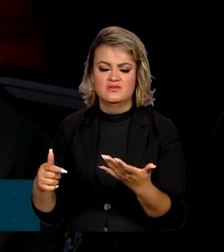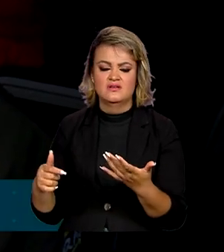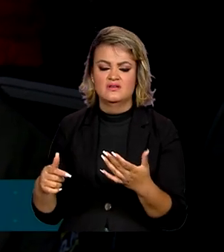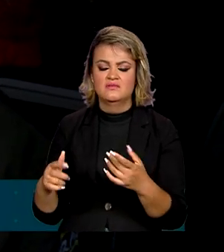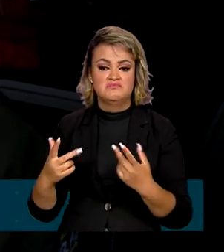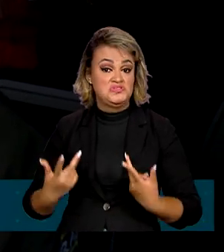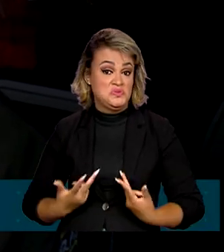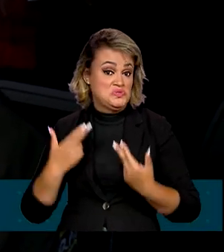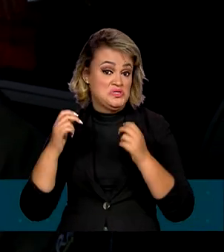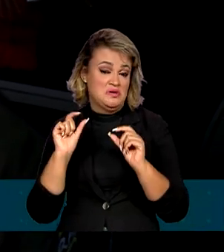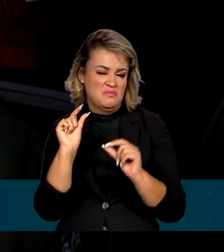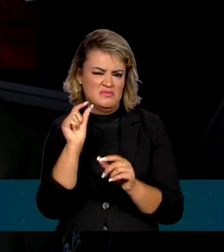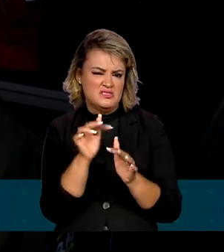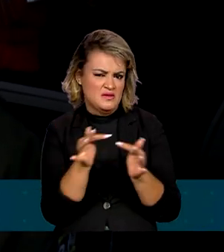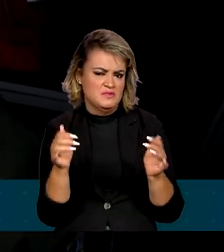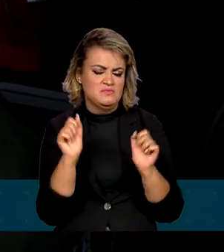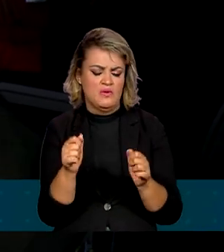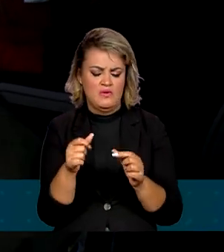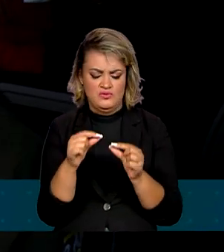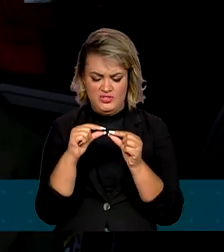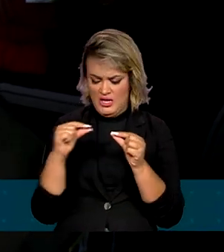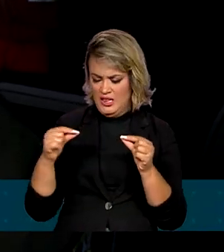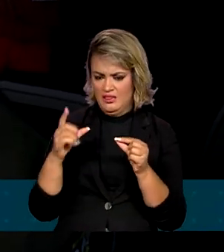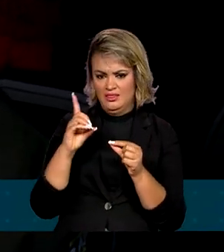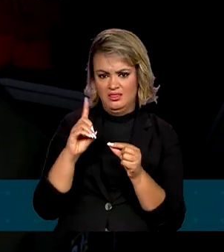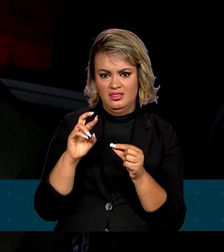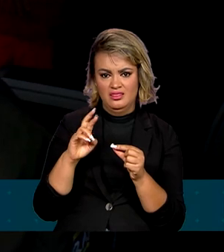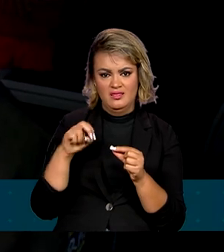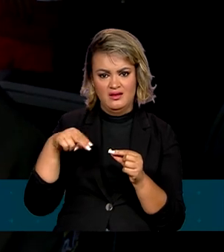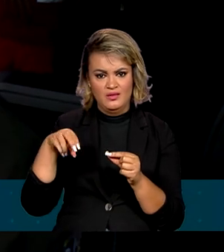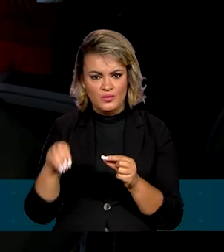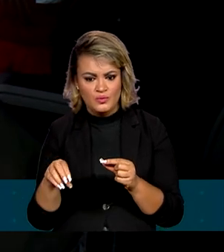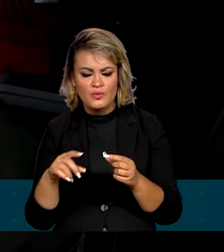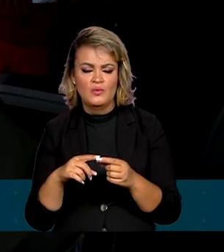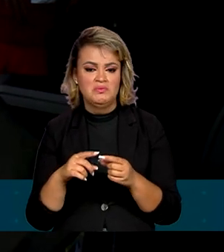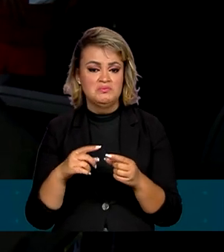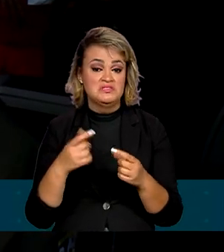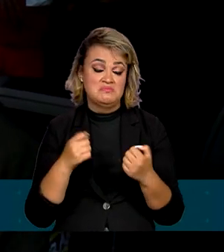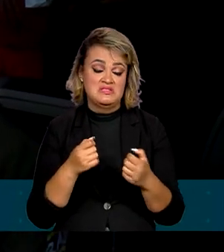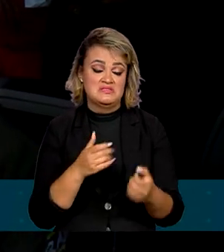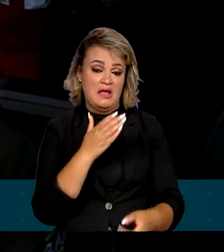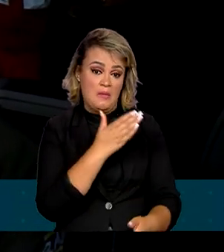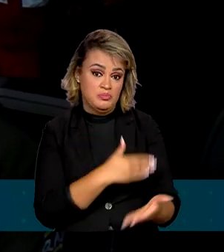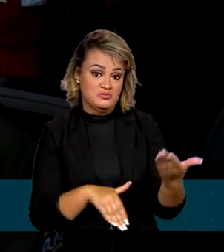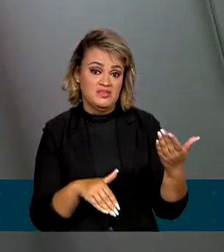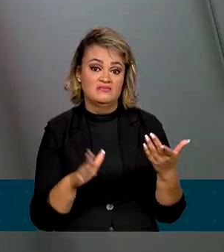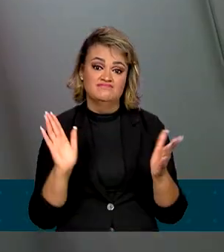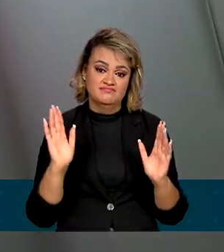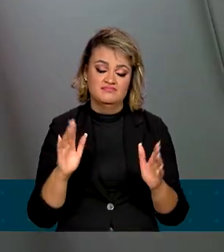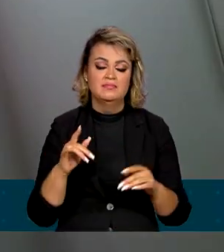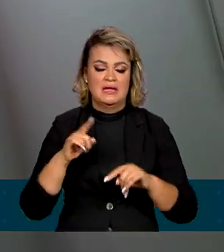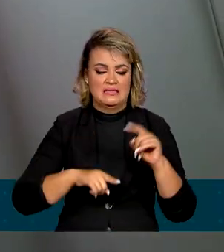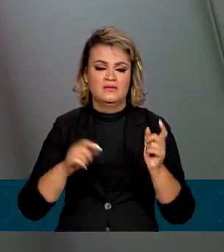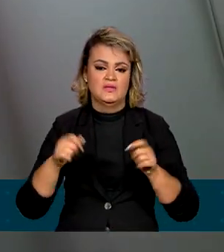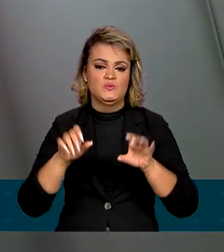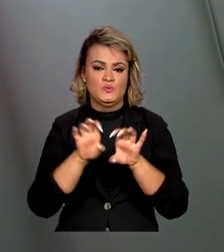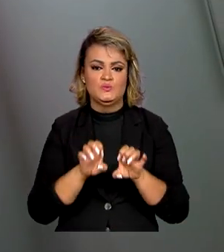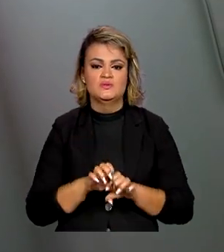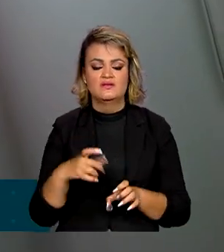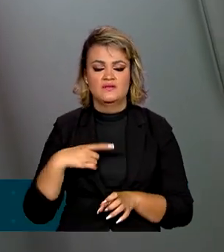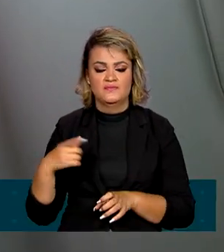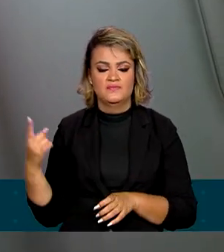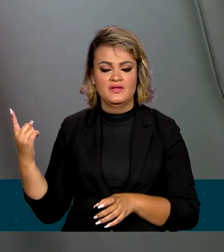pequenas cirurgias, drenos, drenagens, amputações, a gente tem material assim. É um somatório de